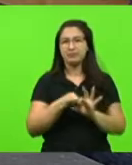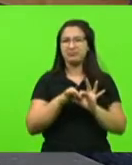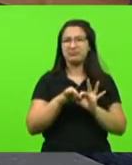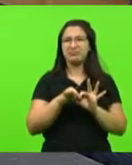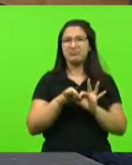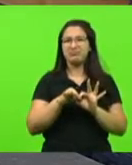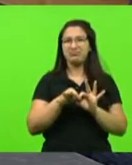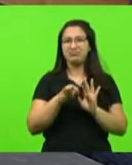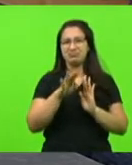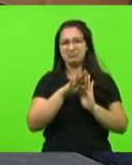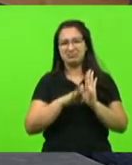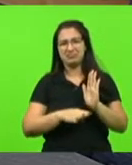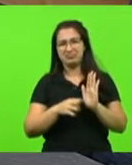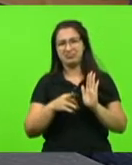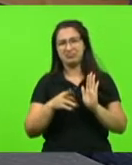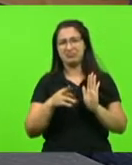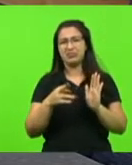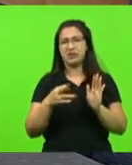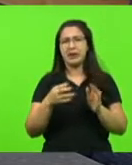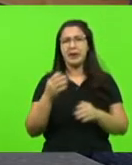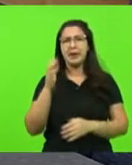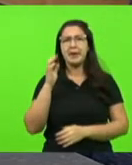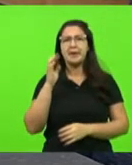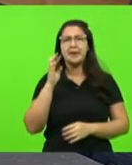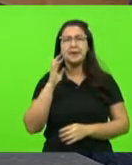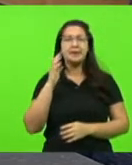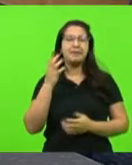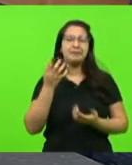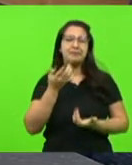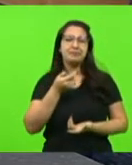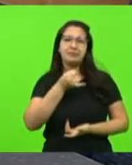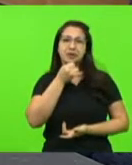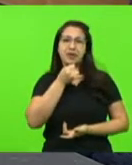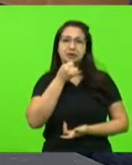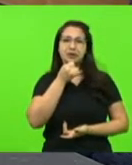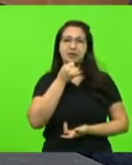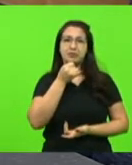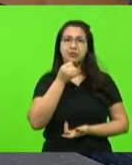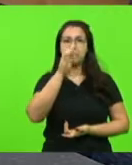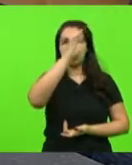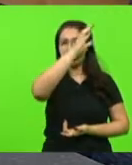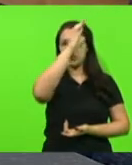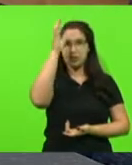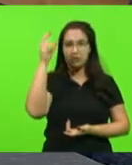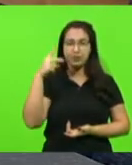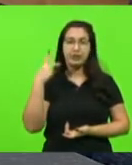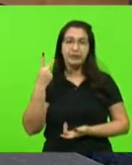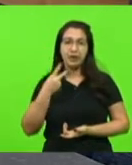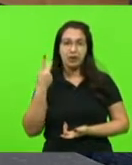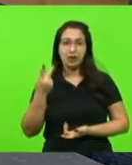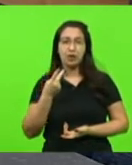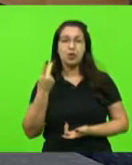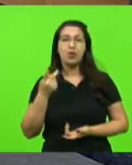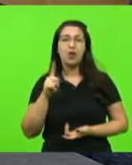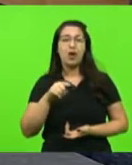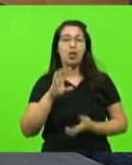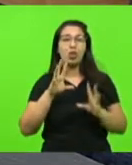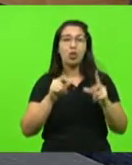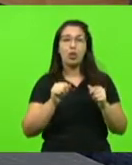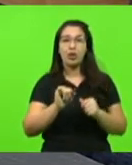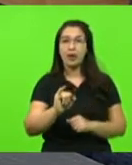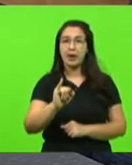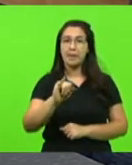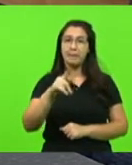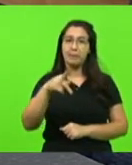Imagina se uma Câmara de Vereadores vincula todo o IPTU para um determinado fim. Como que o prefeito vai poder